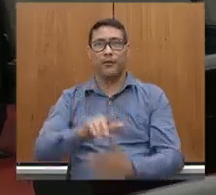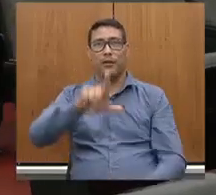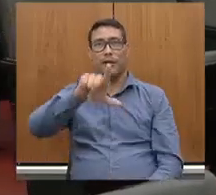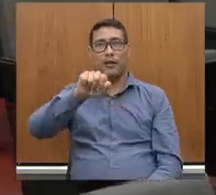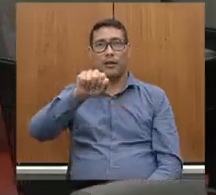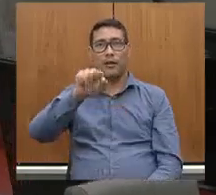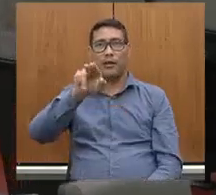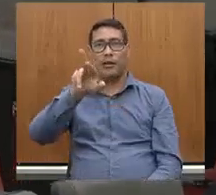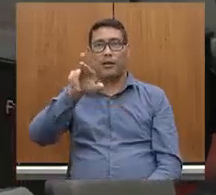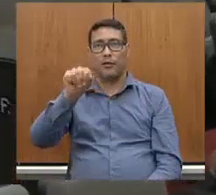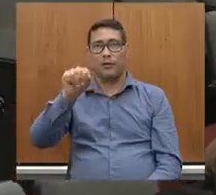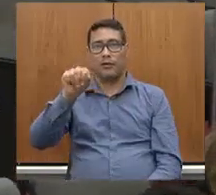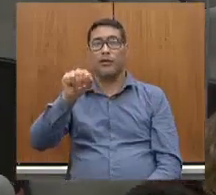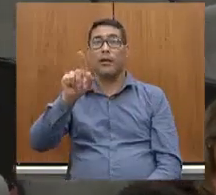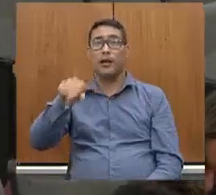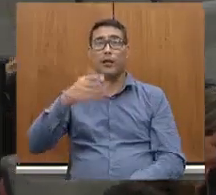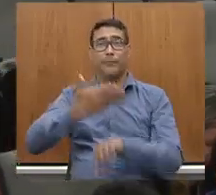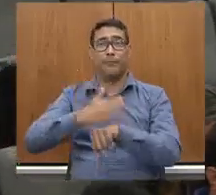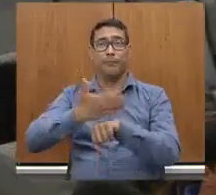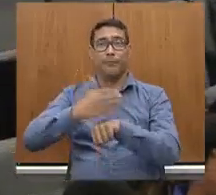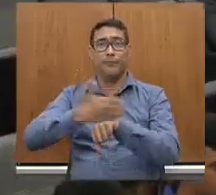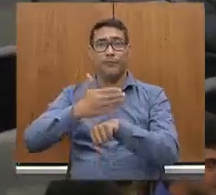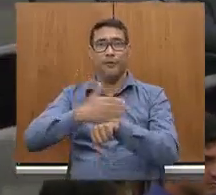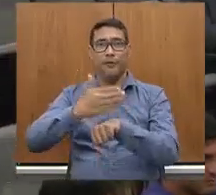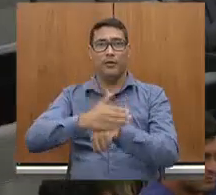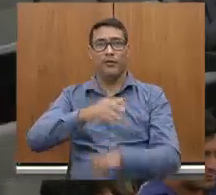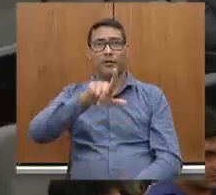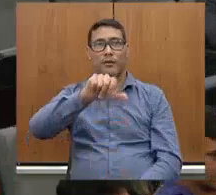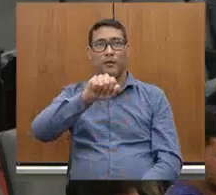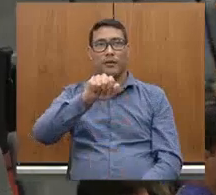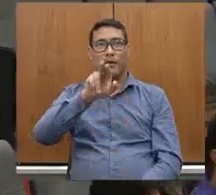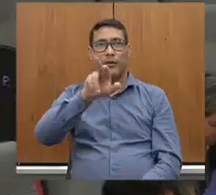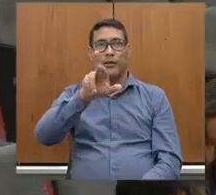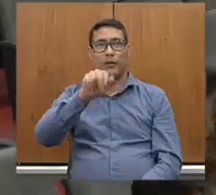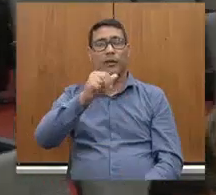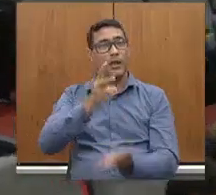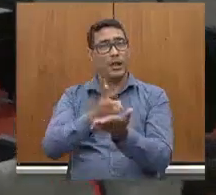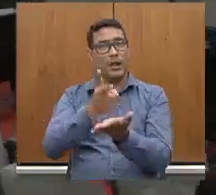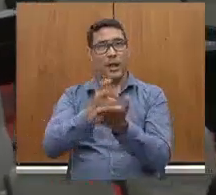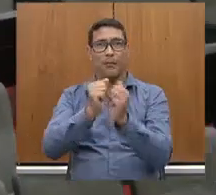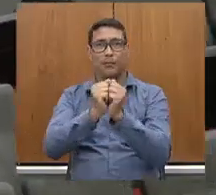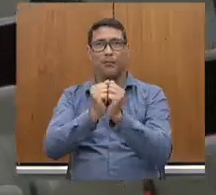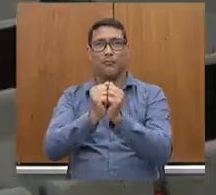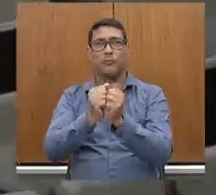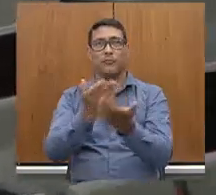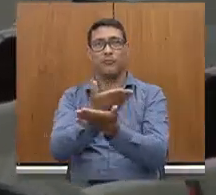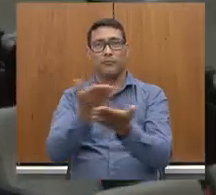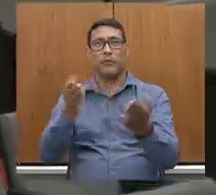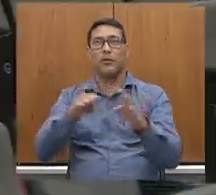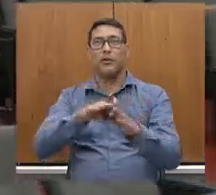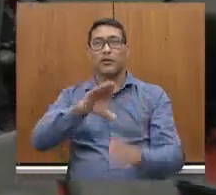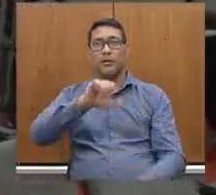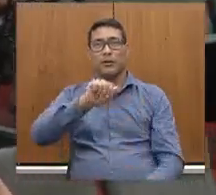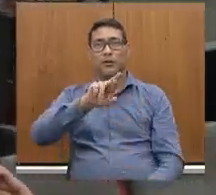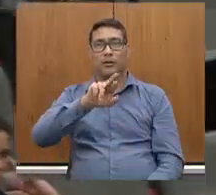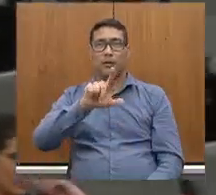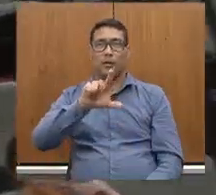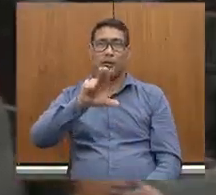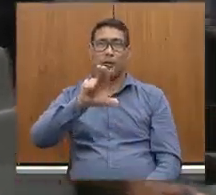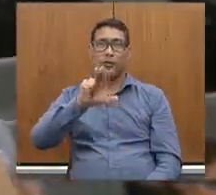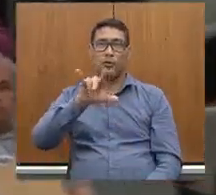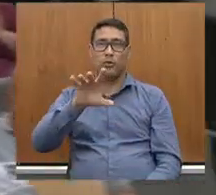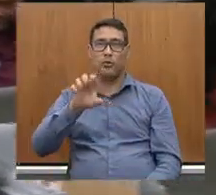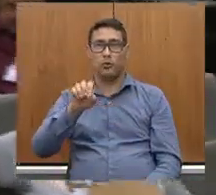estagiária. A Laura lá, gente, está sempre firme com a gente, que bacana. Carlos, operador de som,